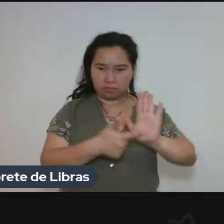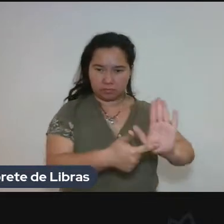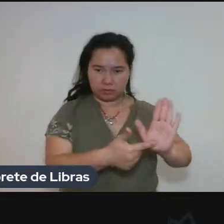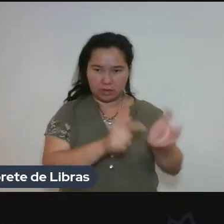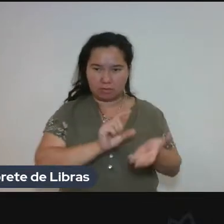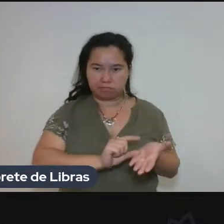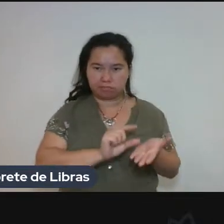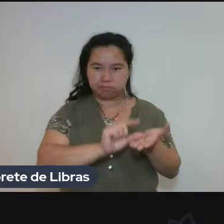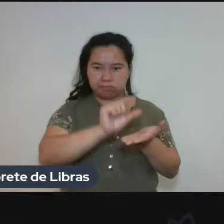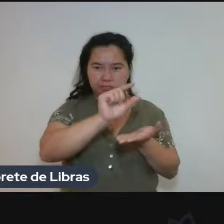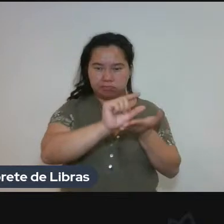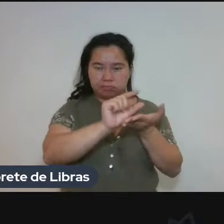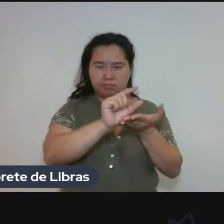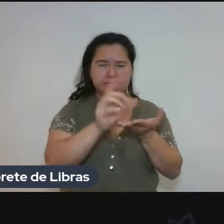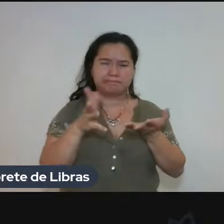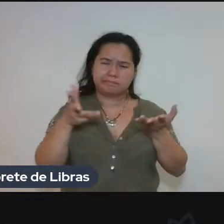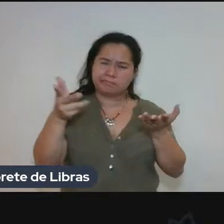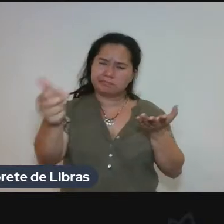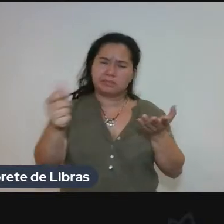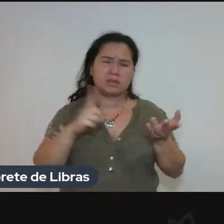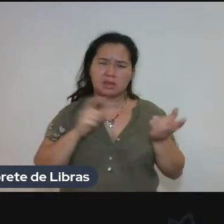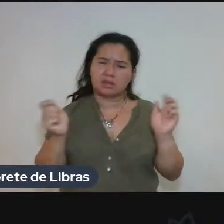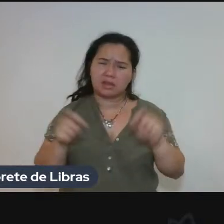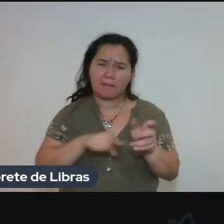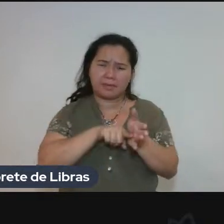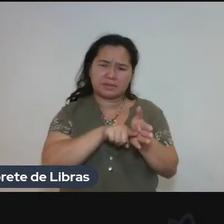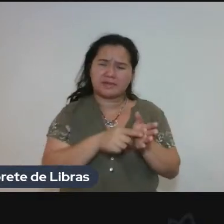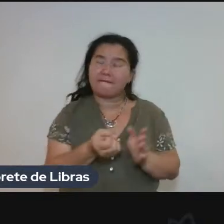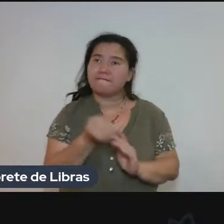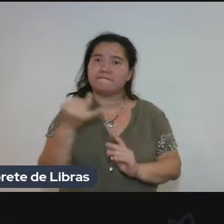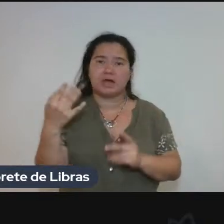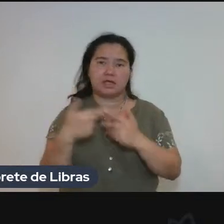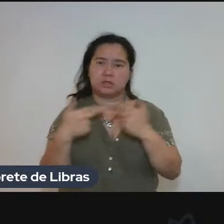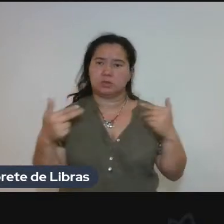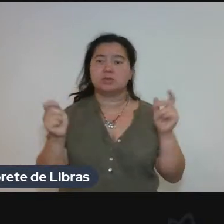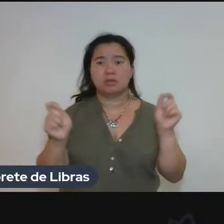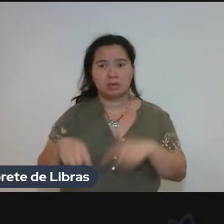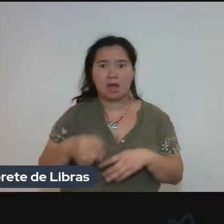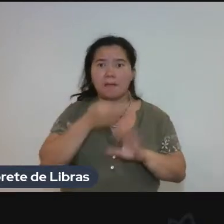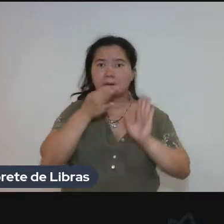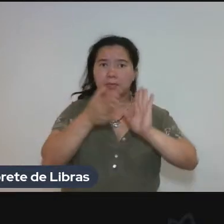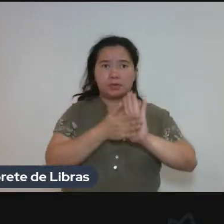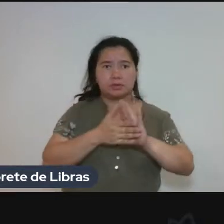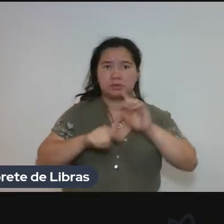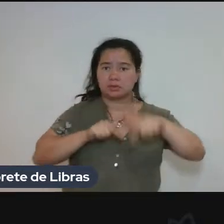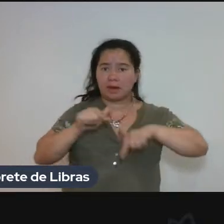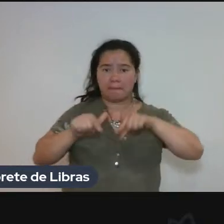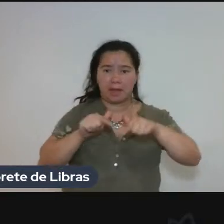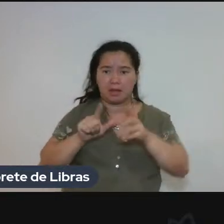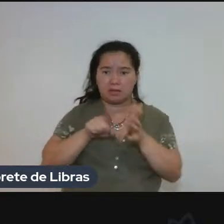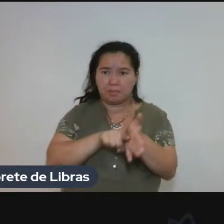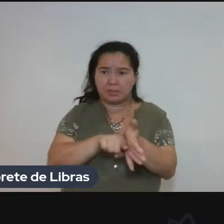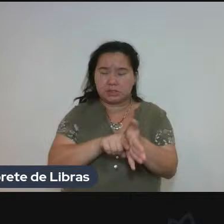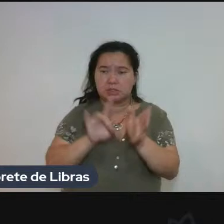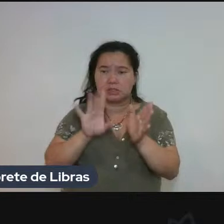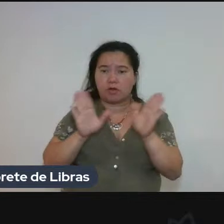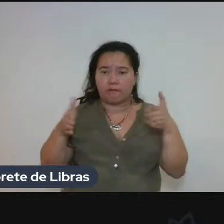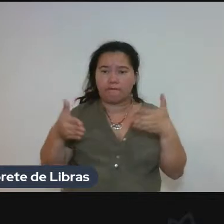muita coisa aqui, que dá para se analisar. Dá para fazer um trabalho só sobre as notas. Obrigado.